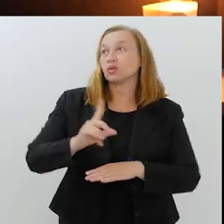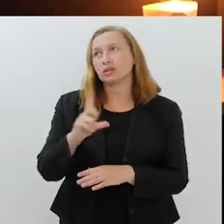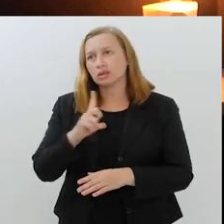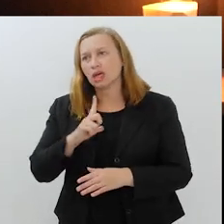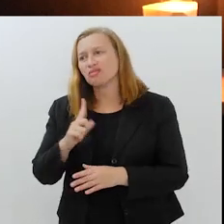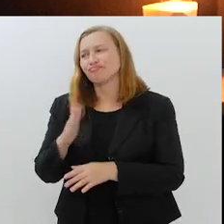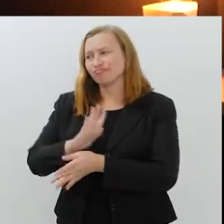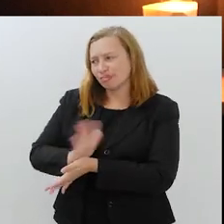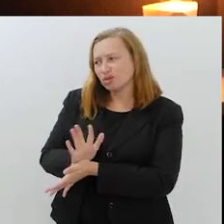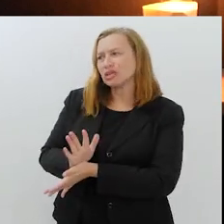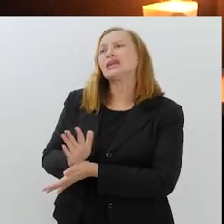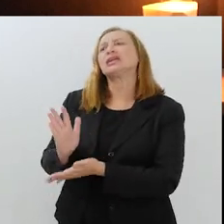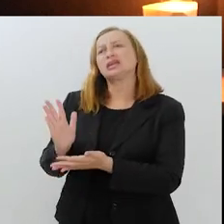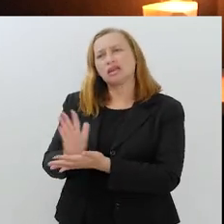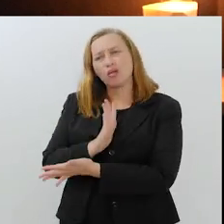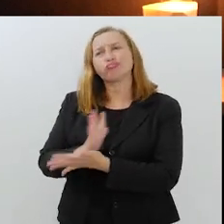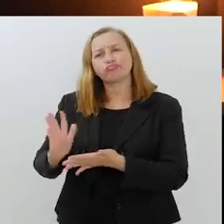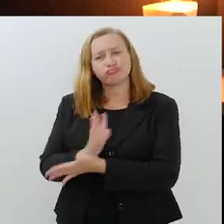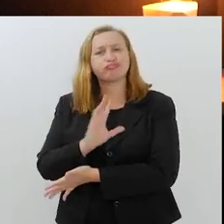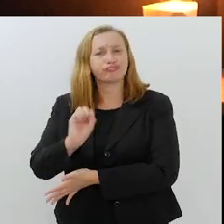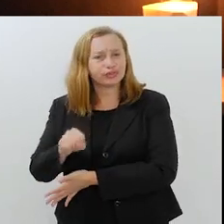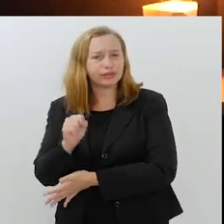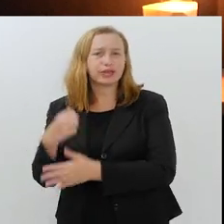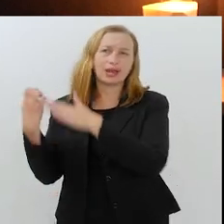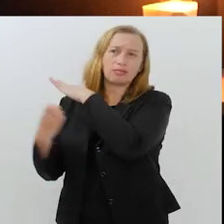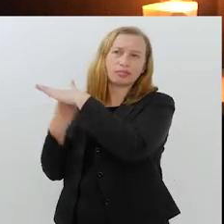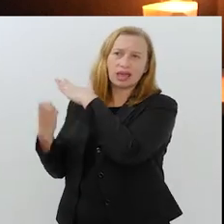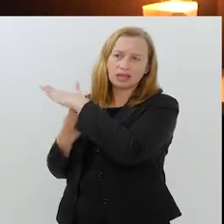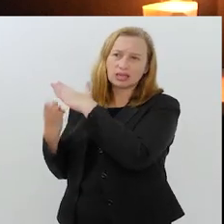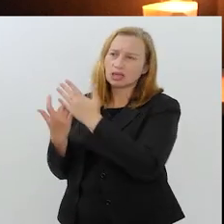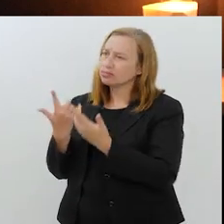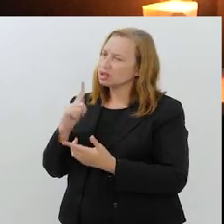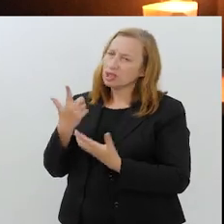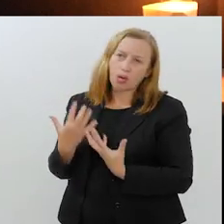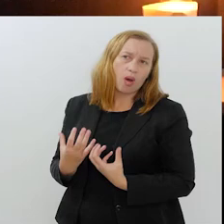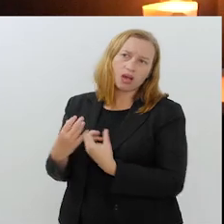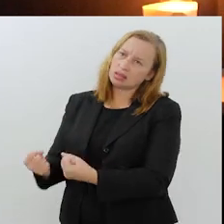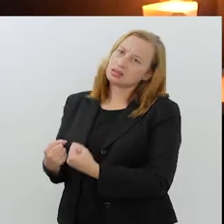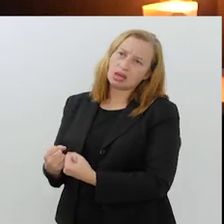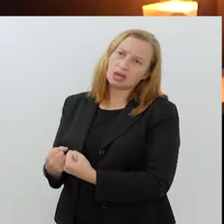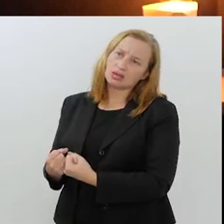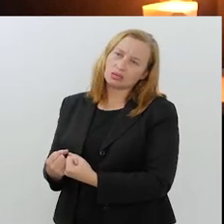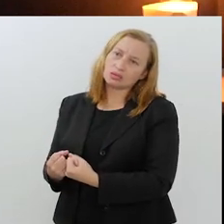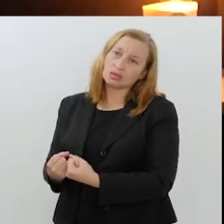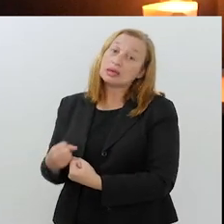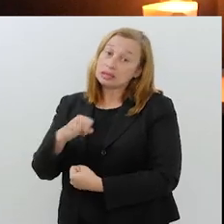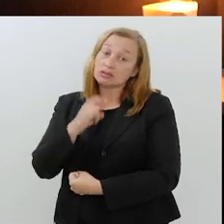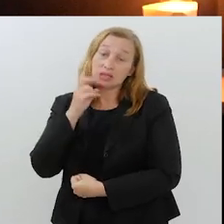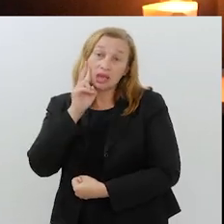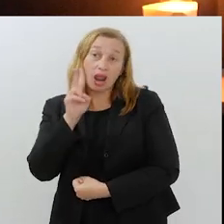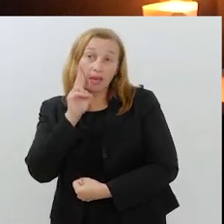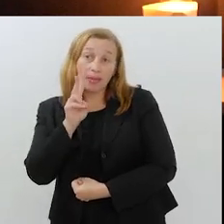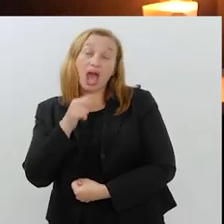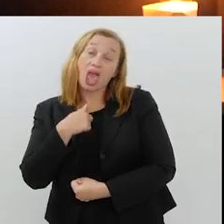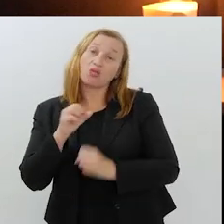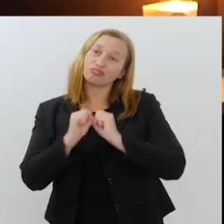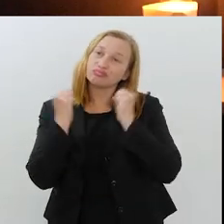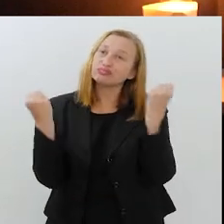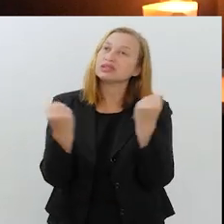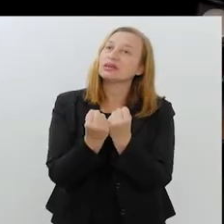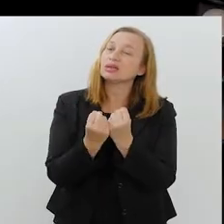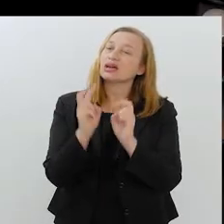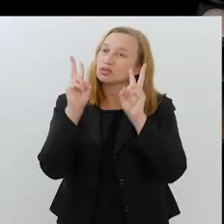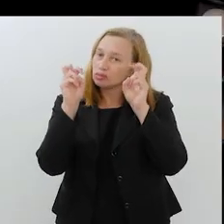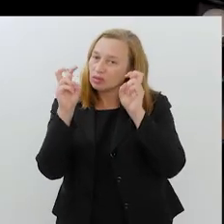porque há ainda preconceito em empresas que não aceitam. Se você lembrar, eu fiz um